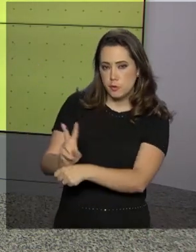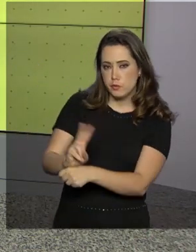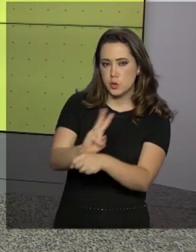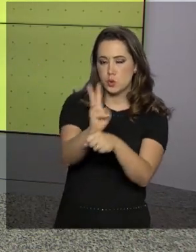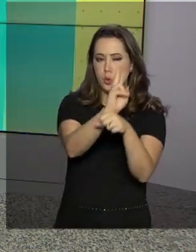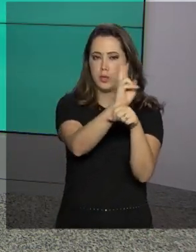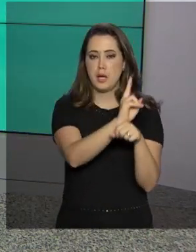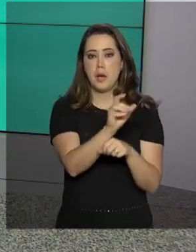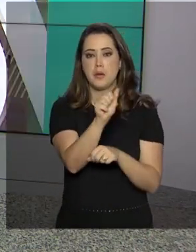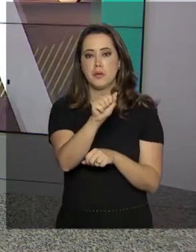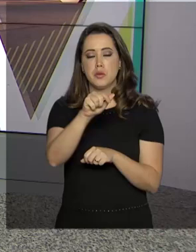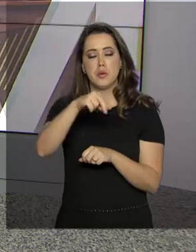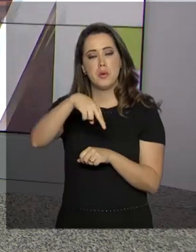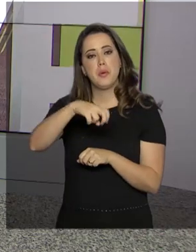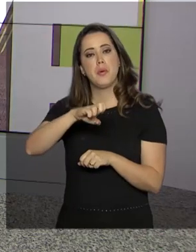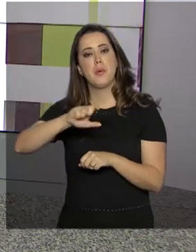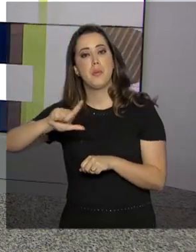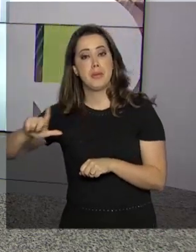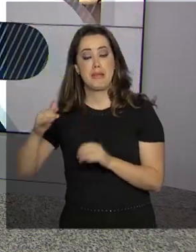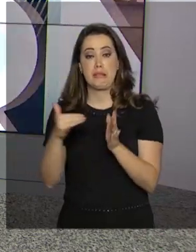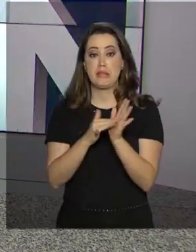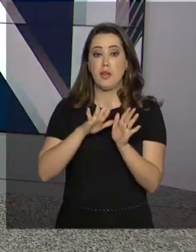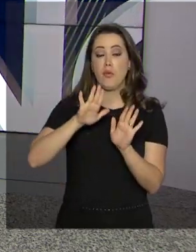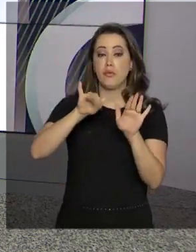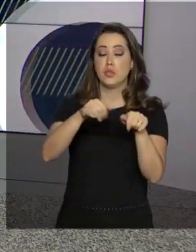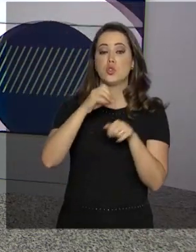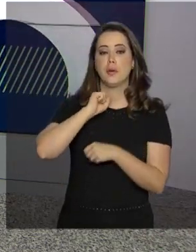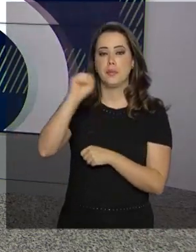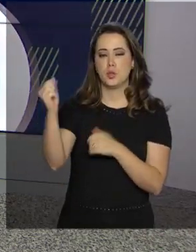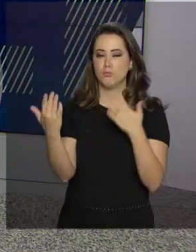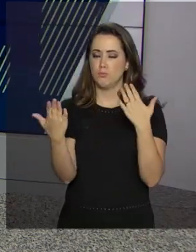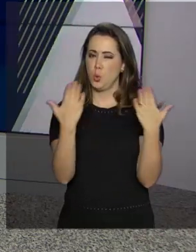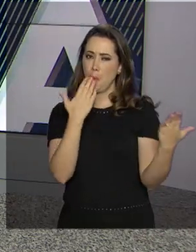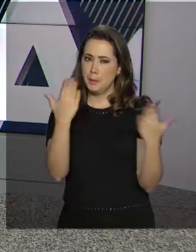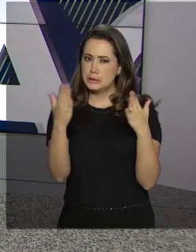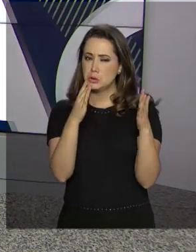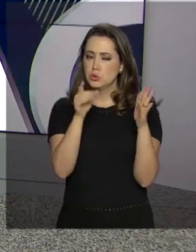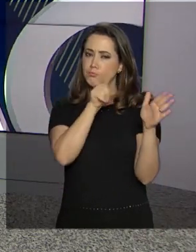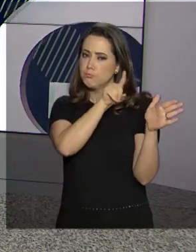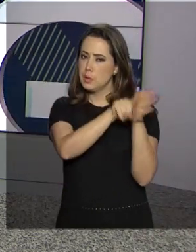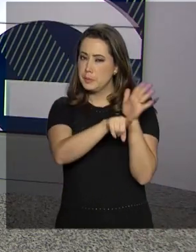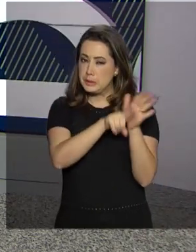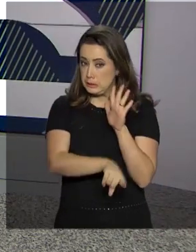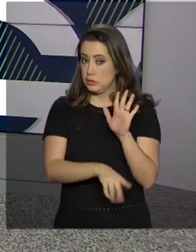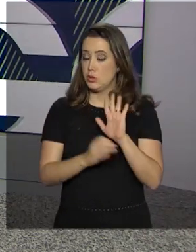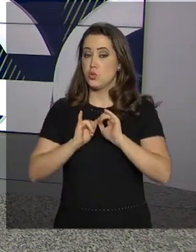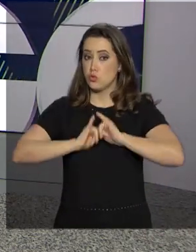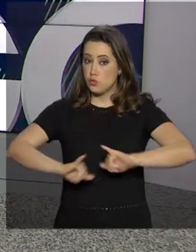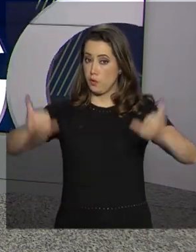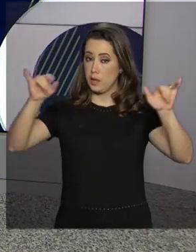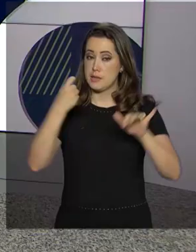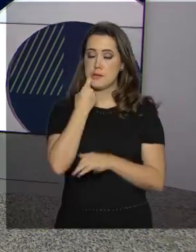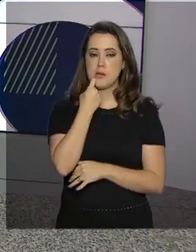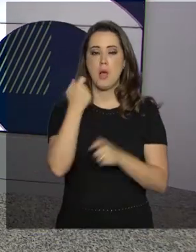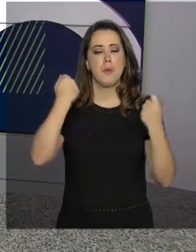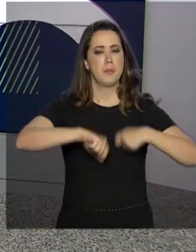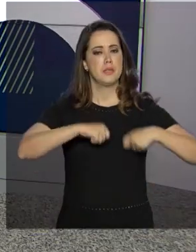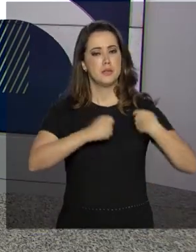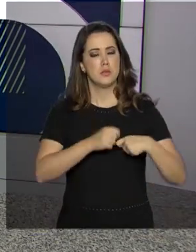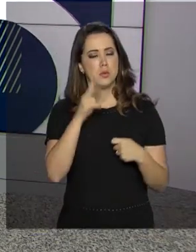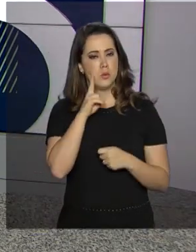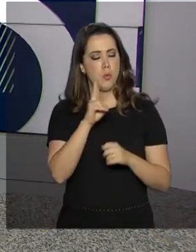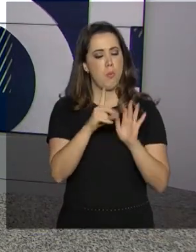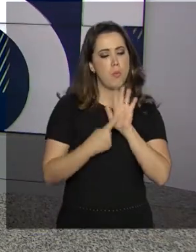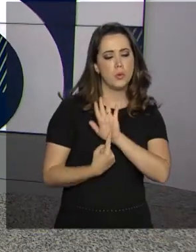Energia Elétrica até o fim de abril. O balanço foi divulgado nesta sexta-feira. Nas vistorias, é exigida a comprovação da